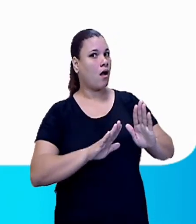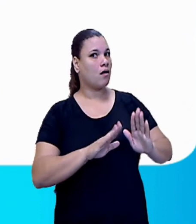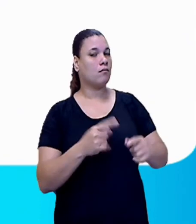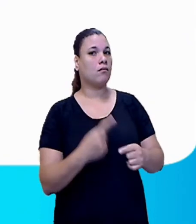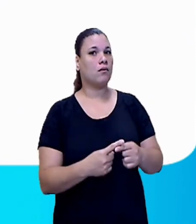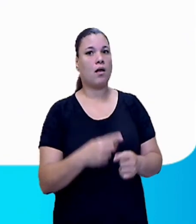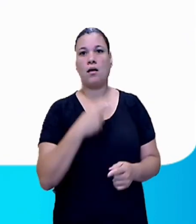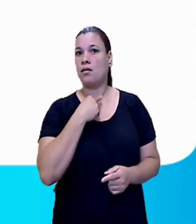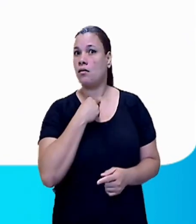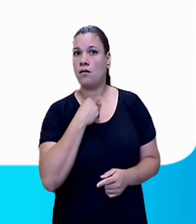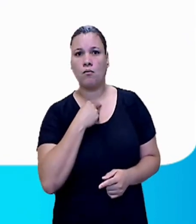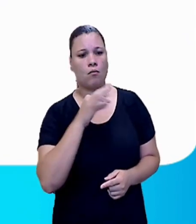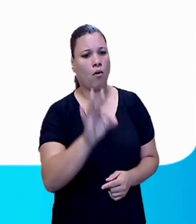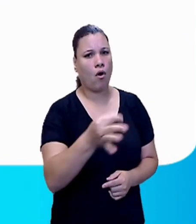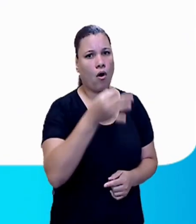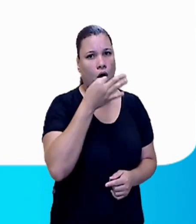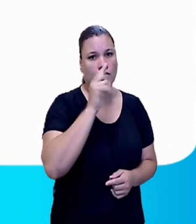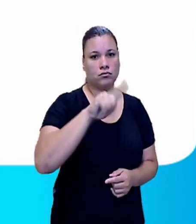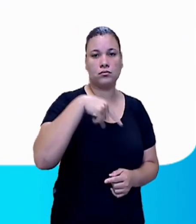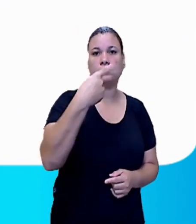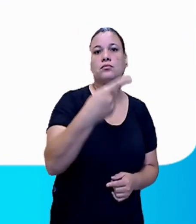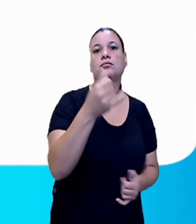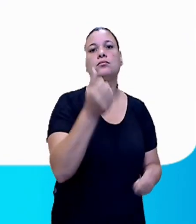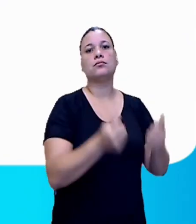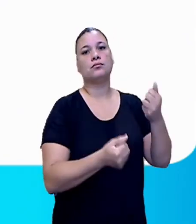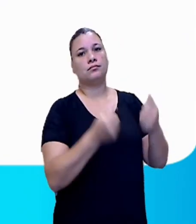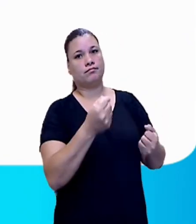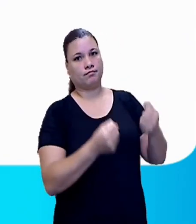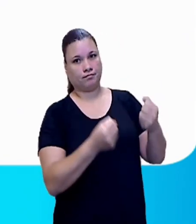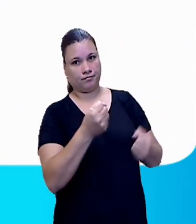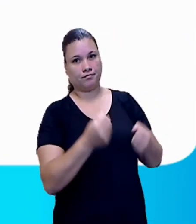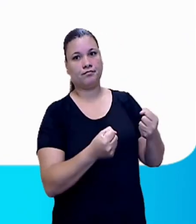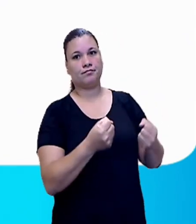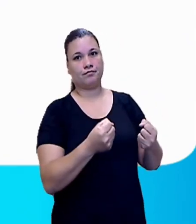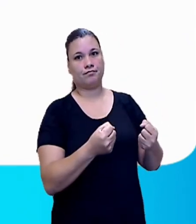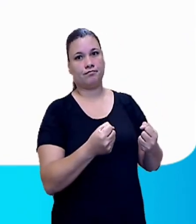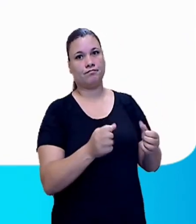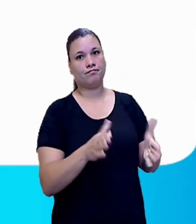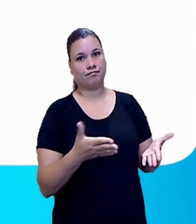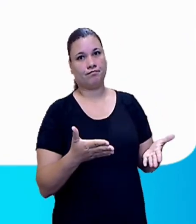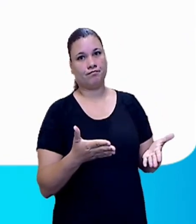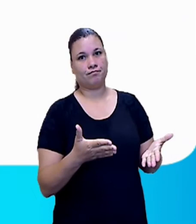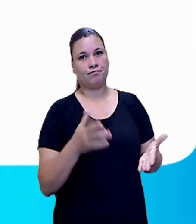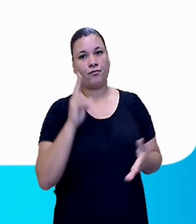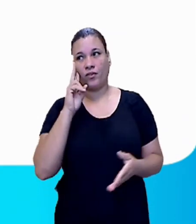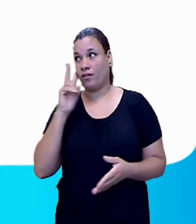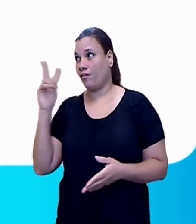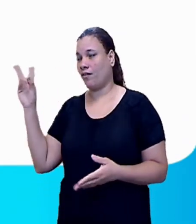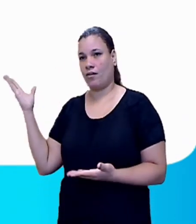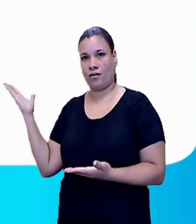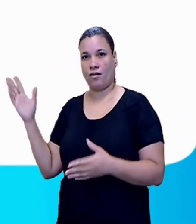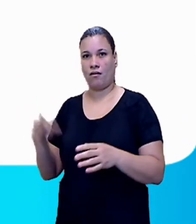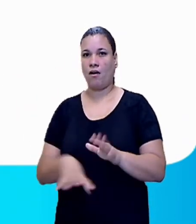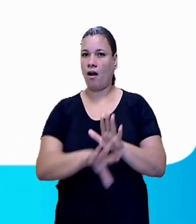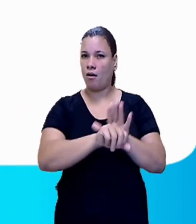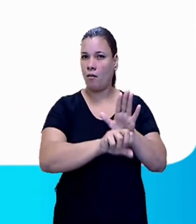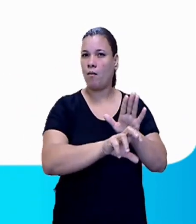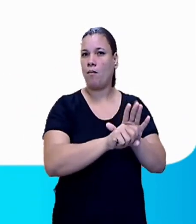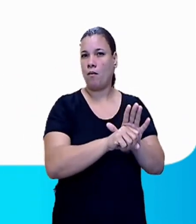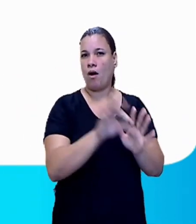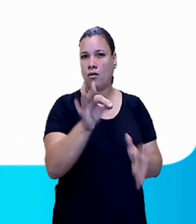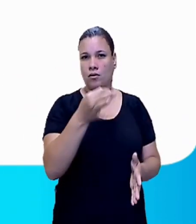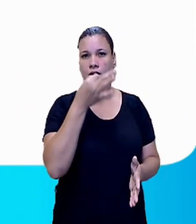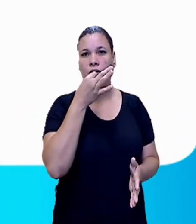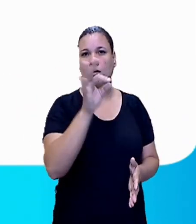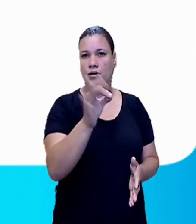e dirigir, não mesmo? Até faz uma brincadeira de colocar um carro sobre a medicação justamente pra você entender esse